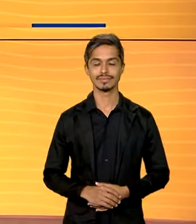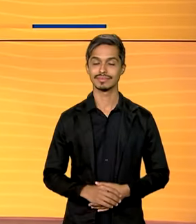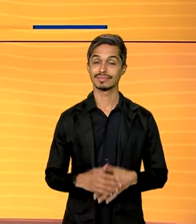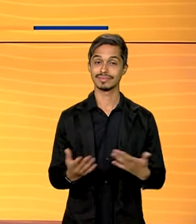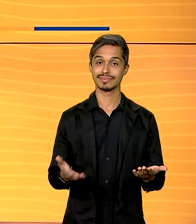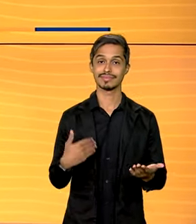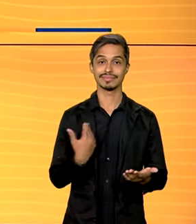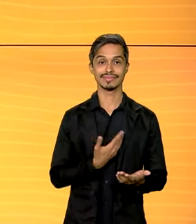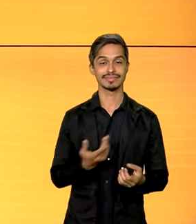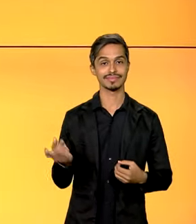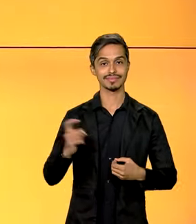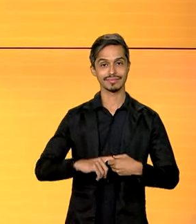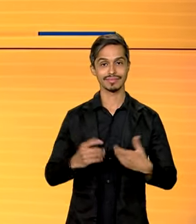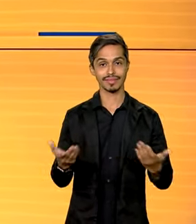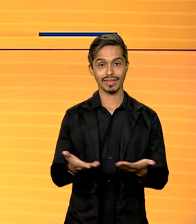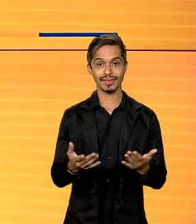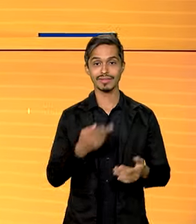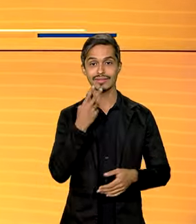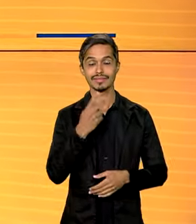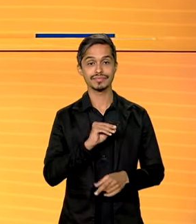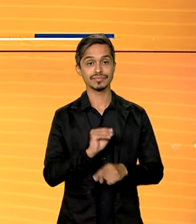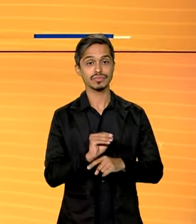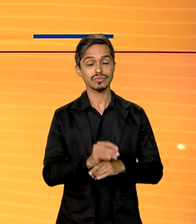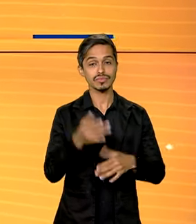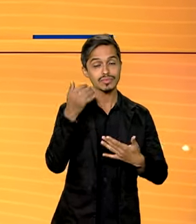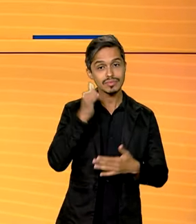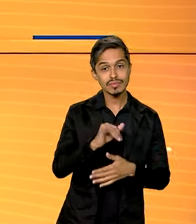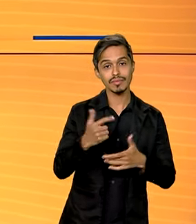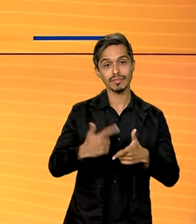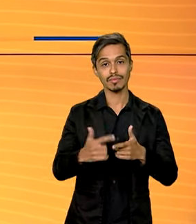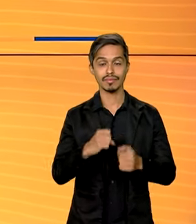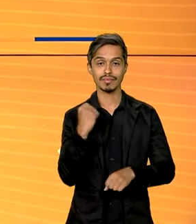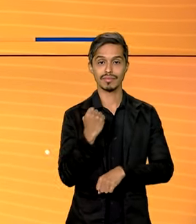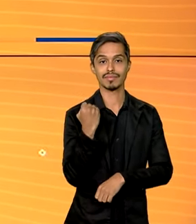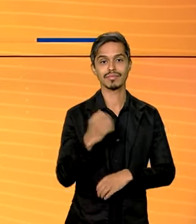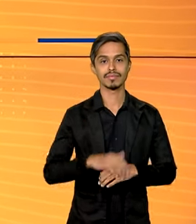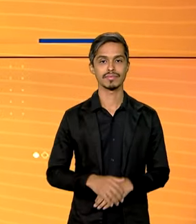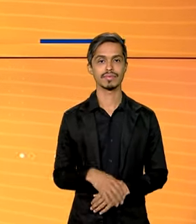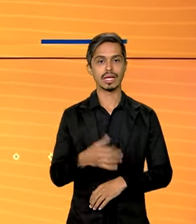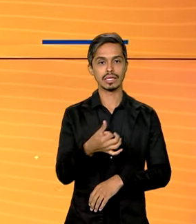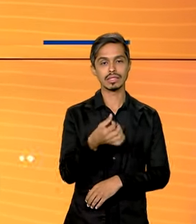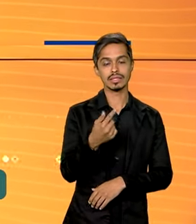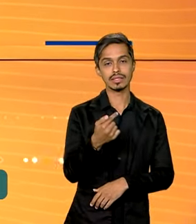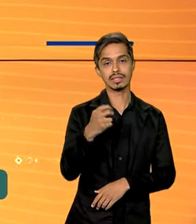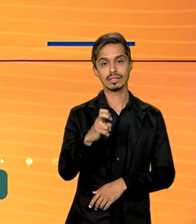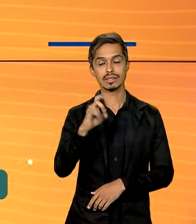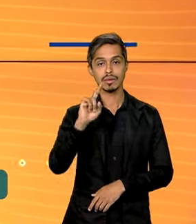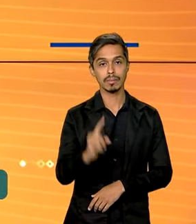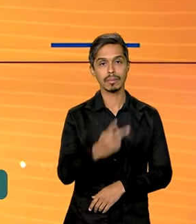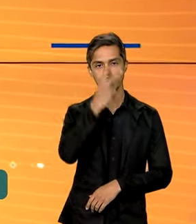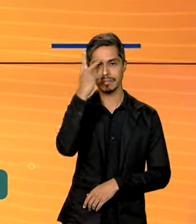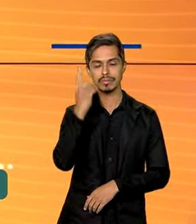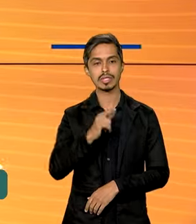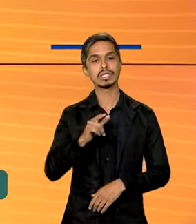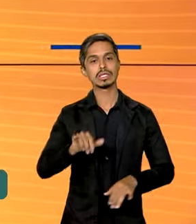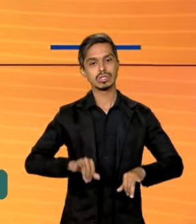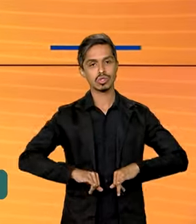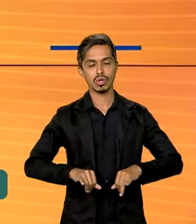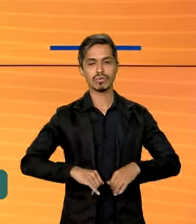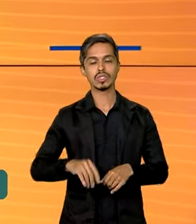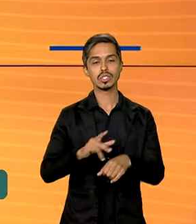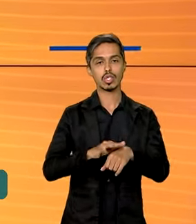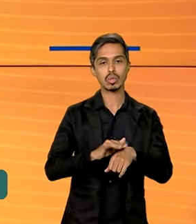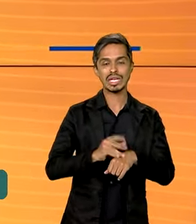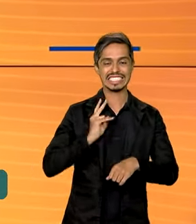Estamos de volta e vamos falar de cuidados paliativos. Com mais de 675 mil pessoas que sofrem de